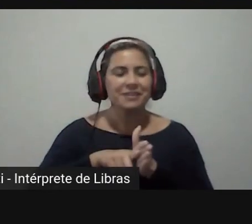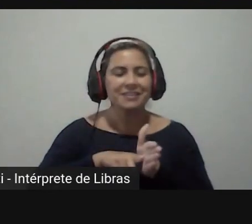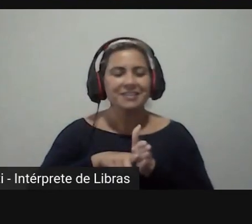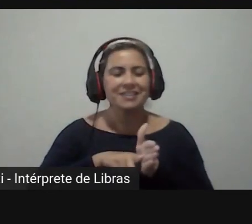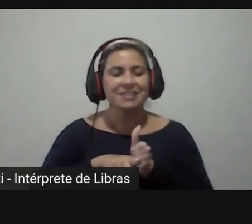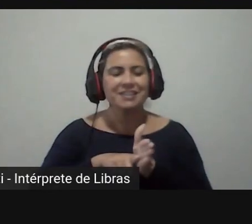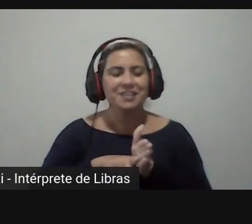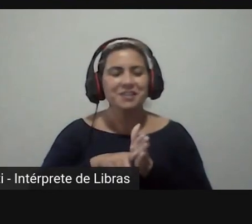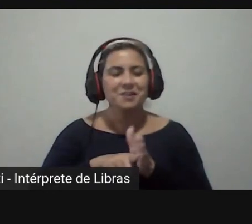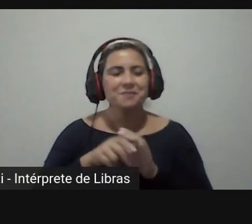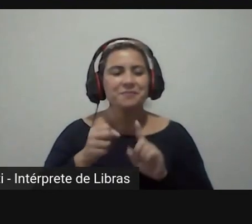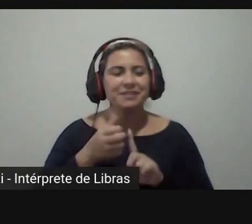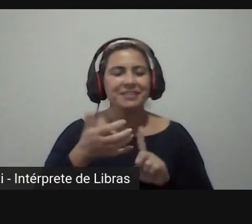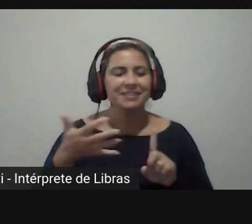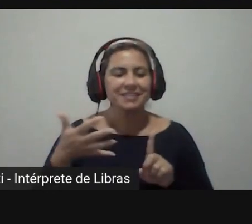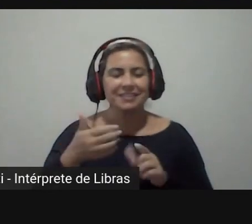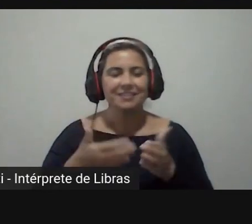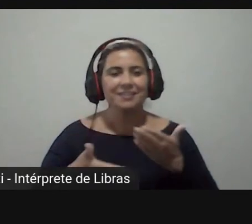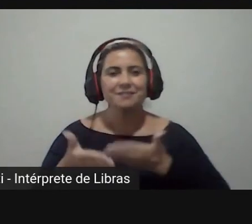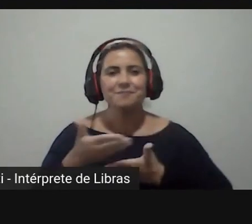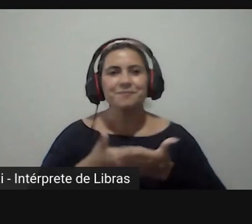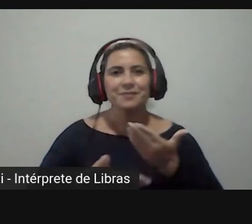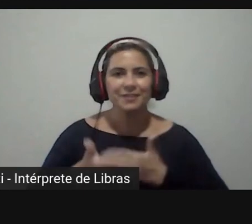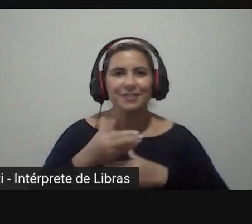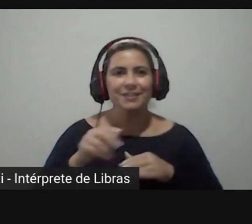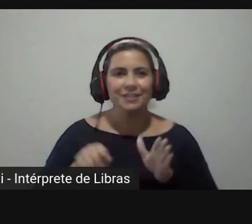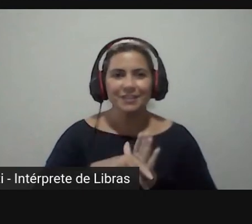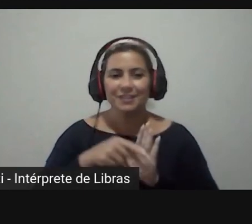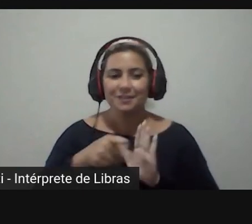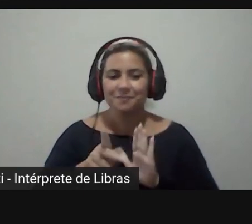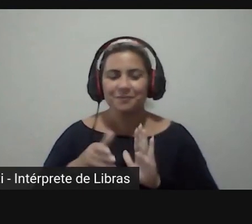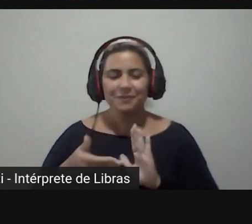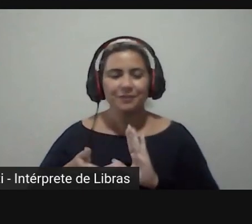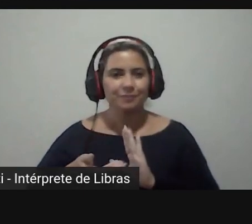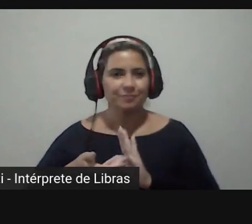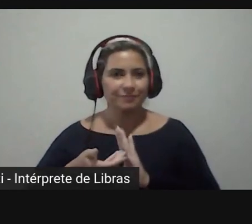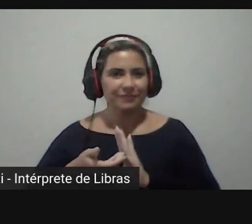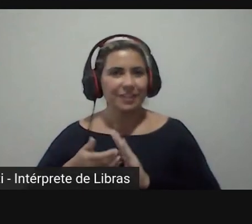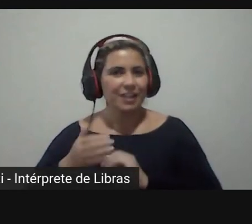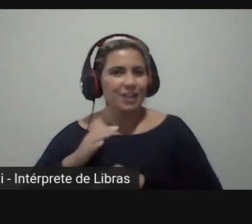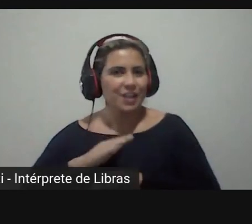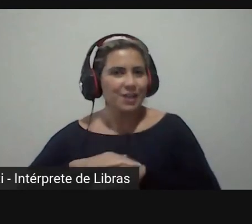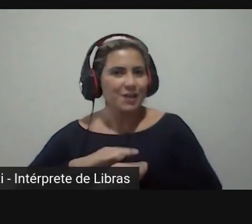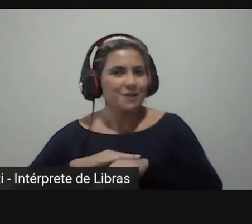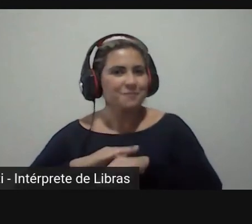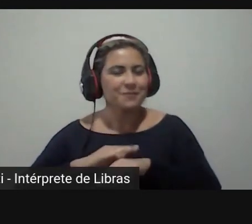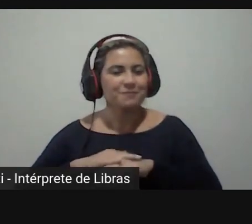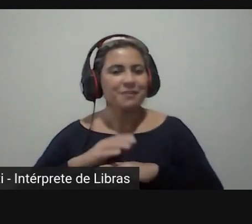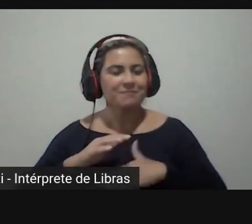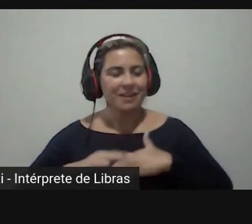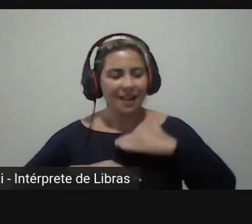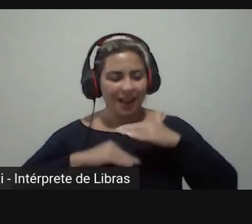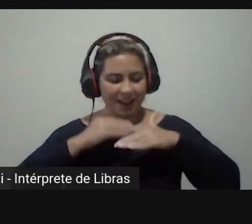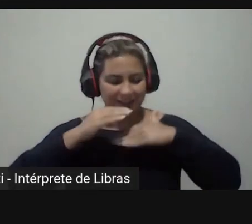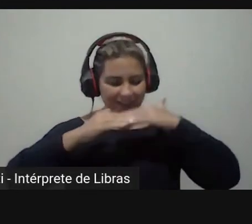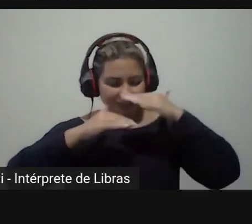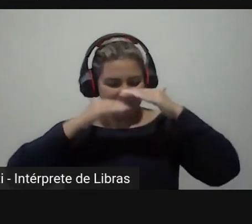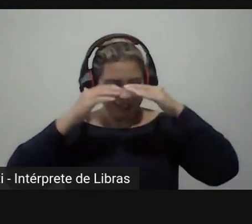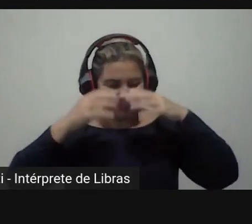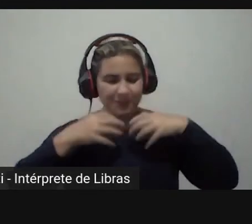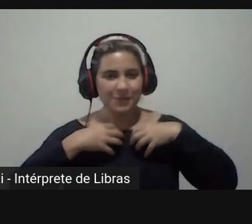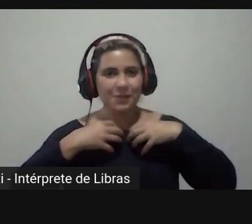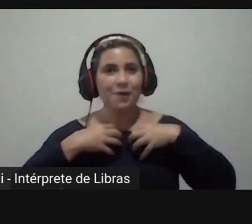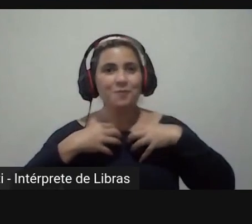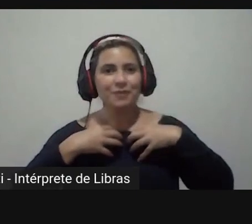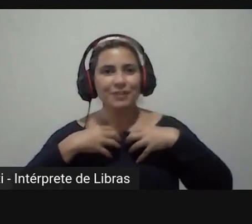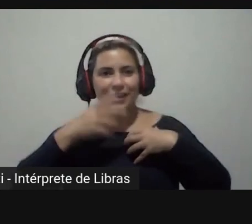já tão consolidado é um momento de engrandecimento pessoal ter oportunidade